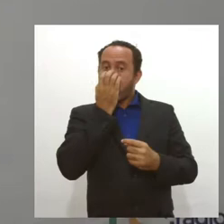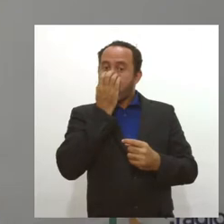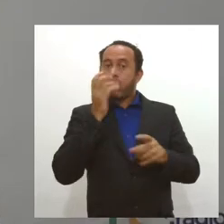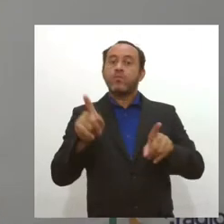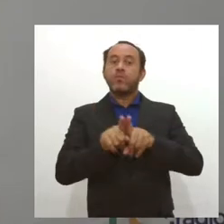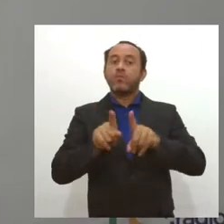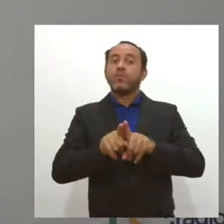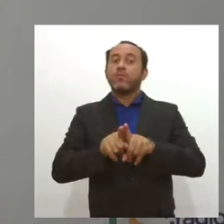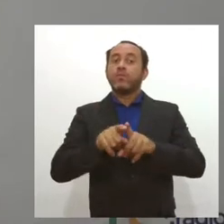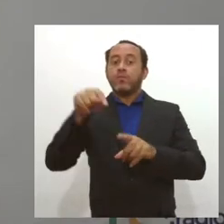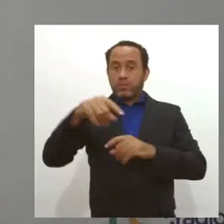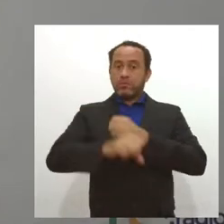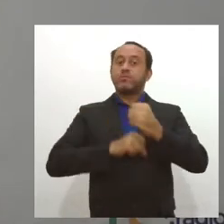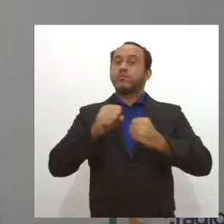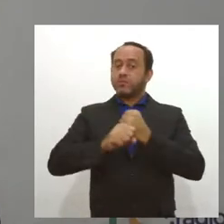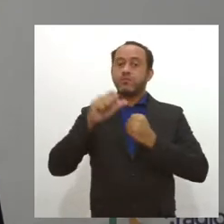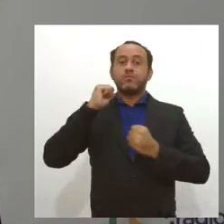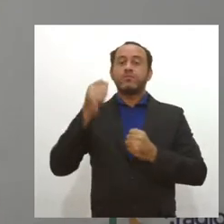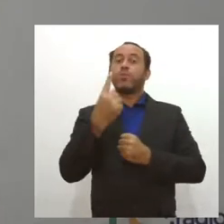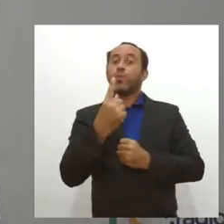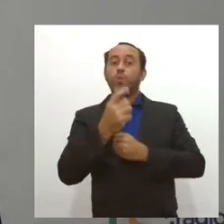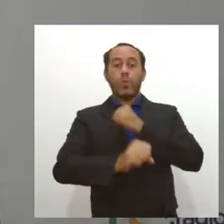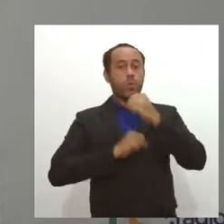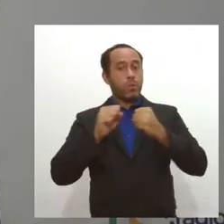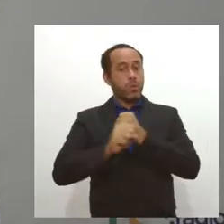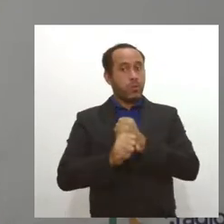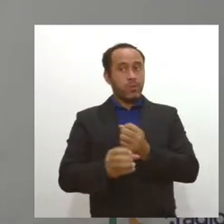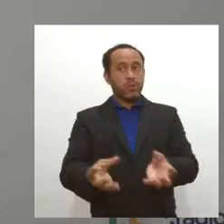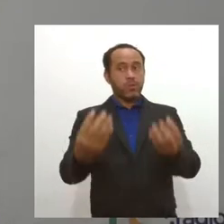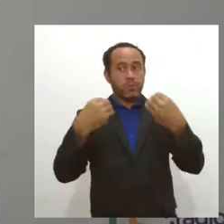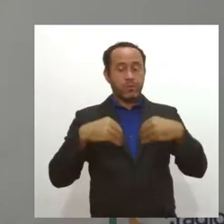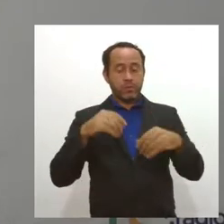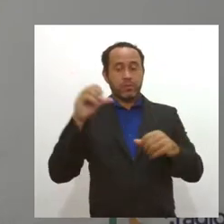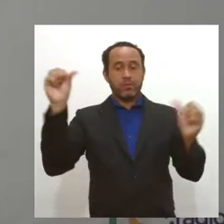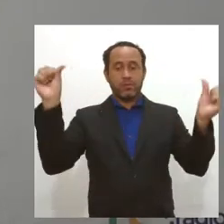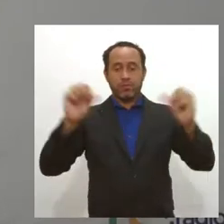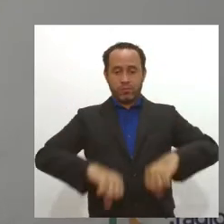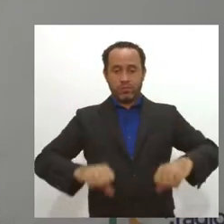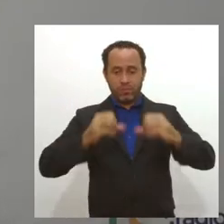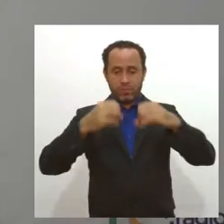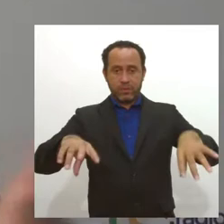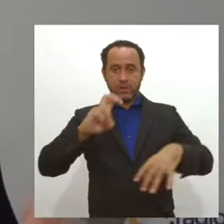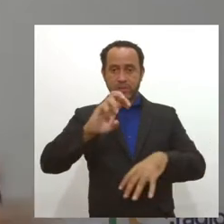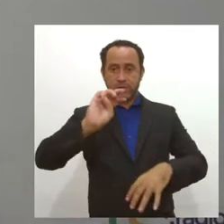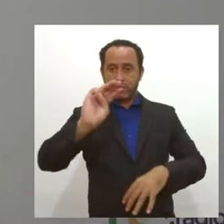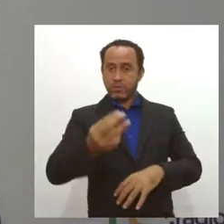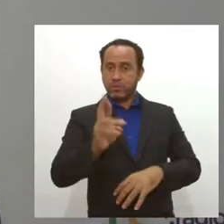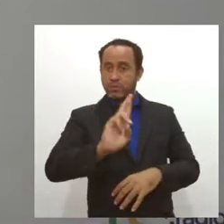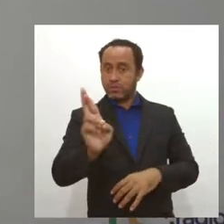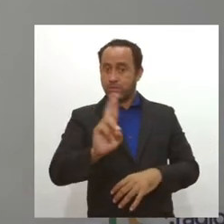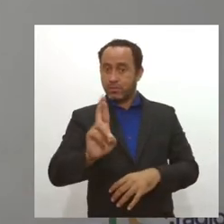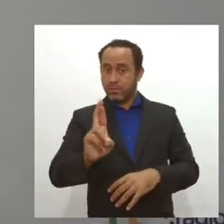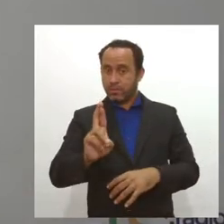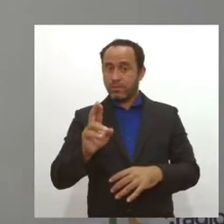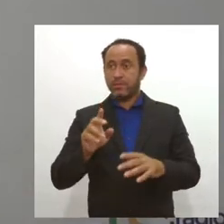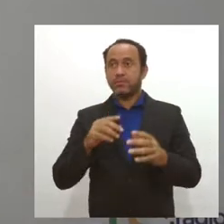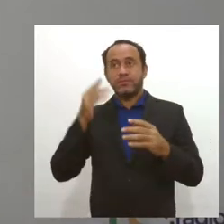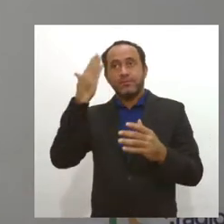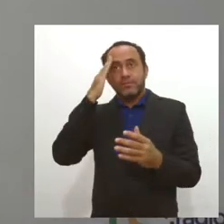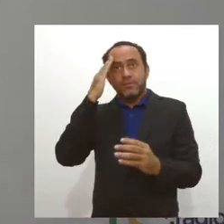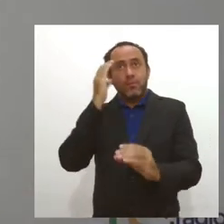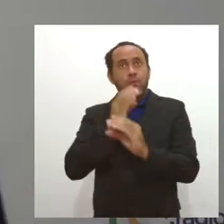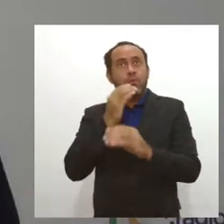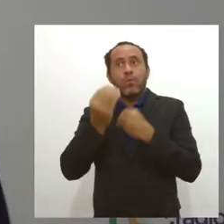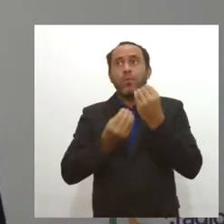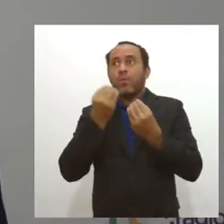esse ano, esse mês de abril, completa um ano de um prejuízo de 5 milhões de reais. E aí a gente muitas vezes fica sem entender a fala